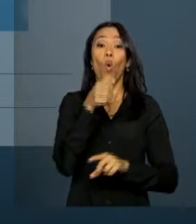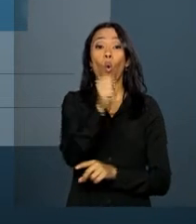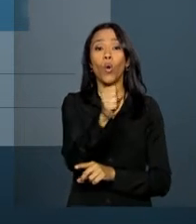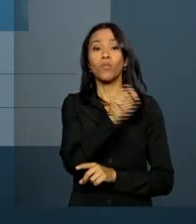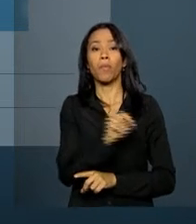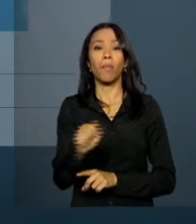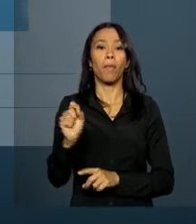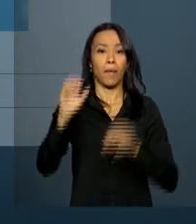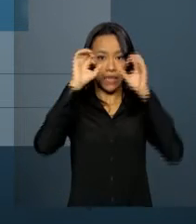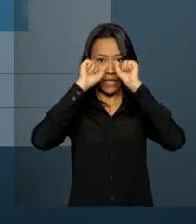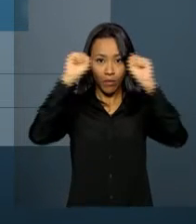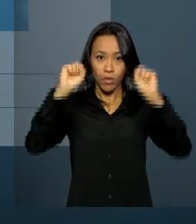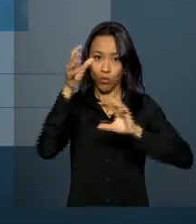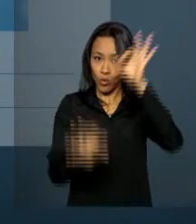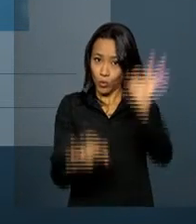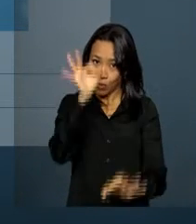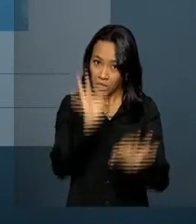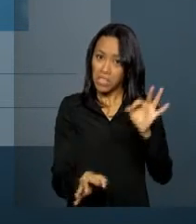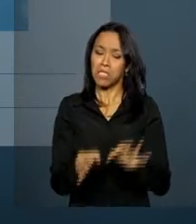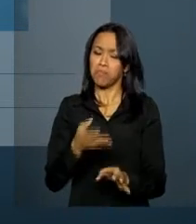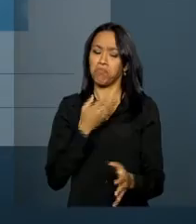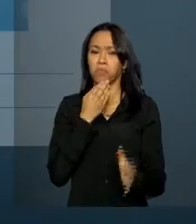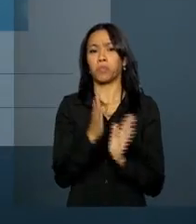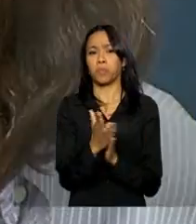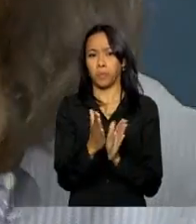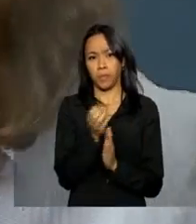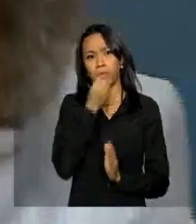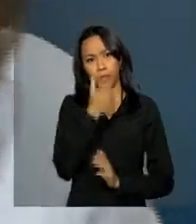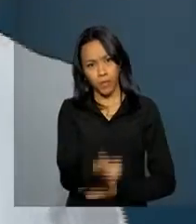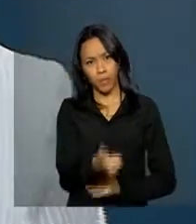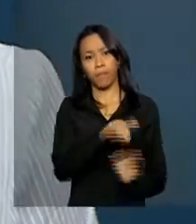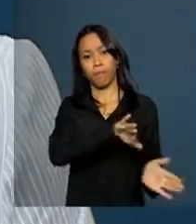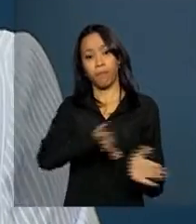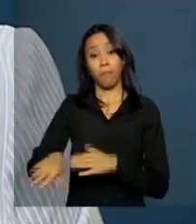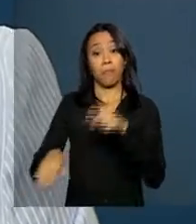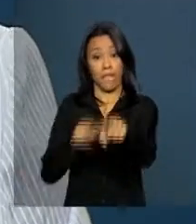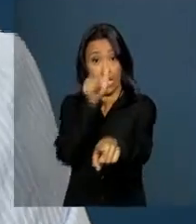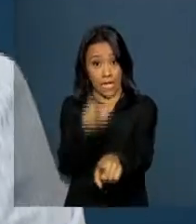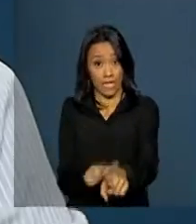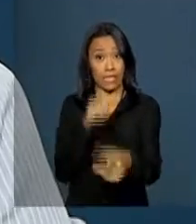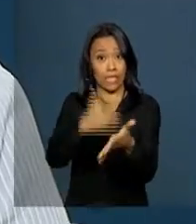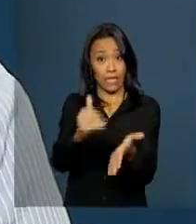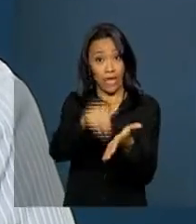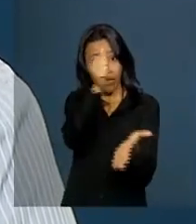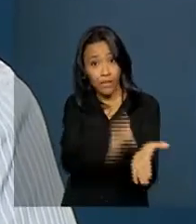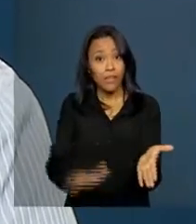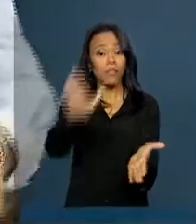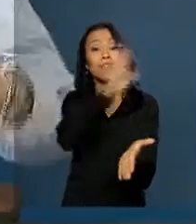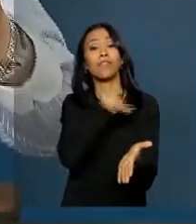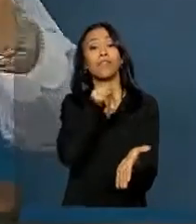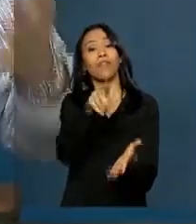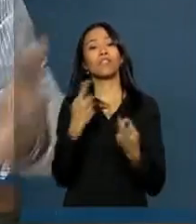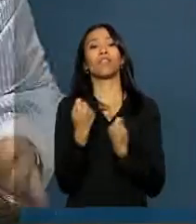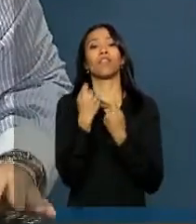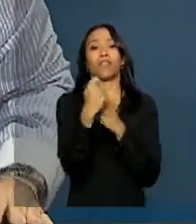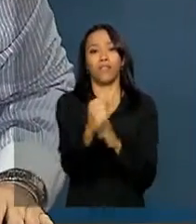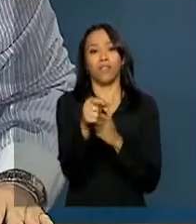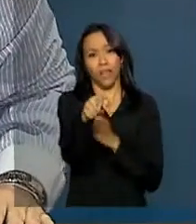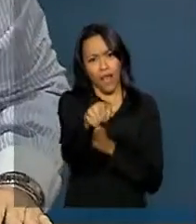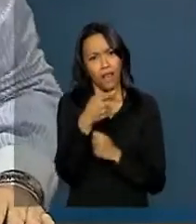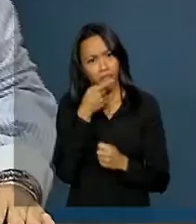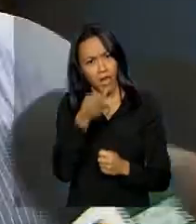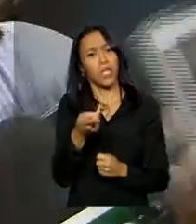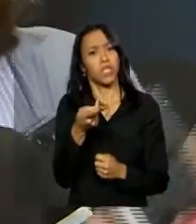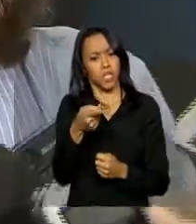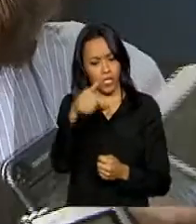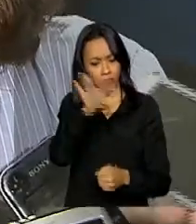já reconhecem a plataforma como recurso pré-processual. Para a Secretária Nacional de Defesa do Consumidor, o serviço contribui com a